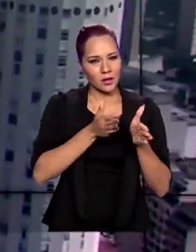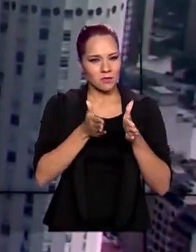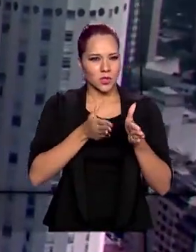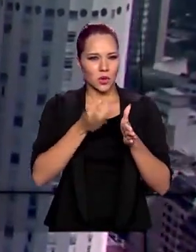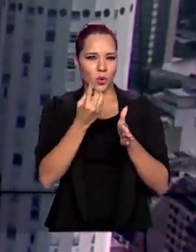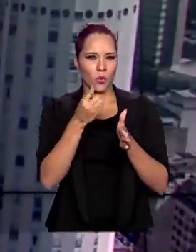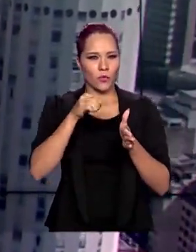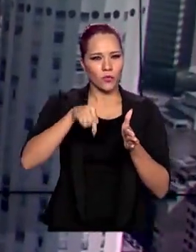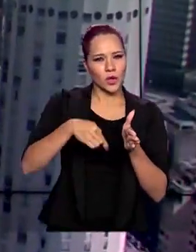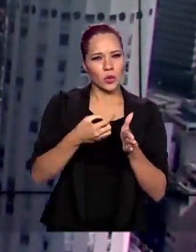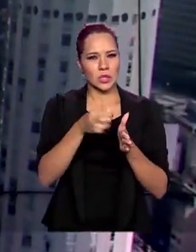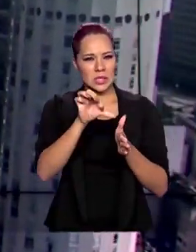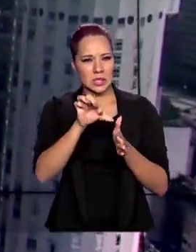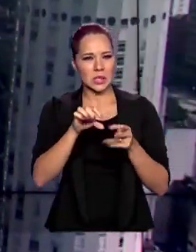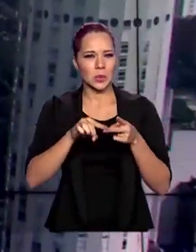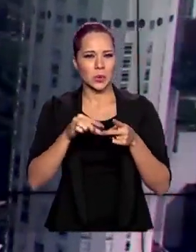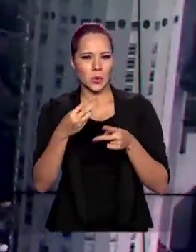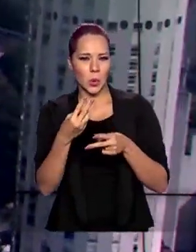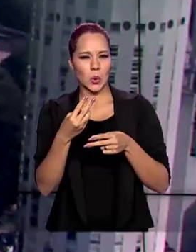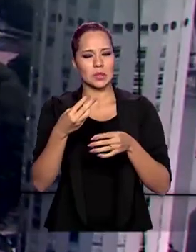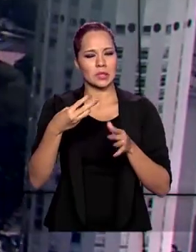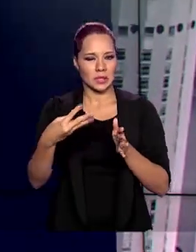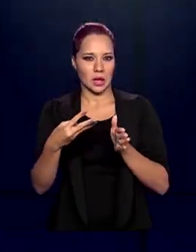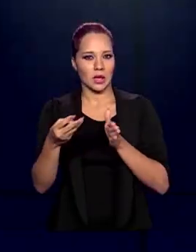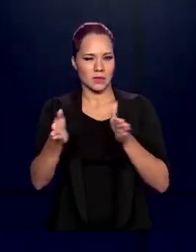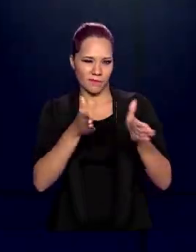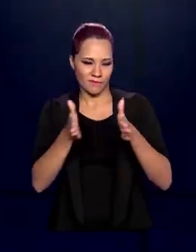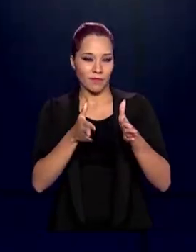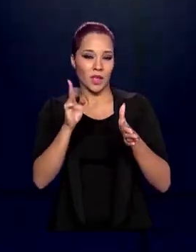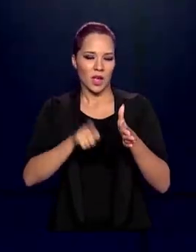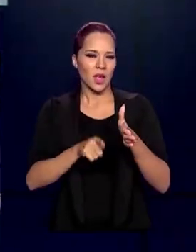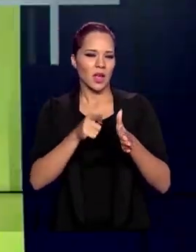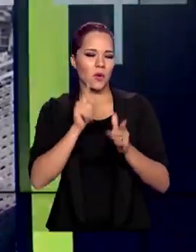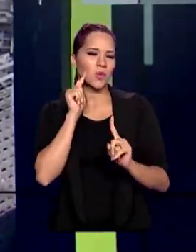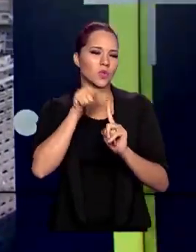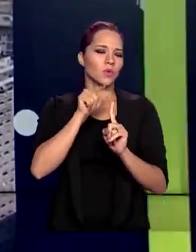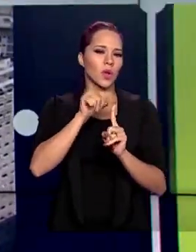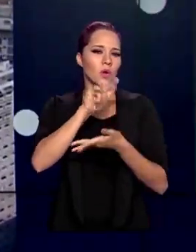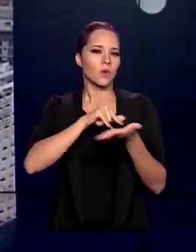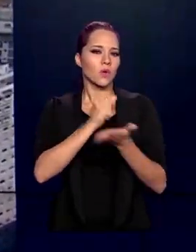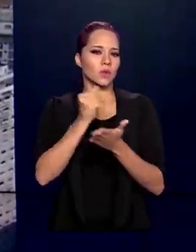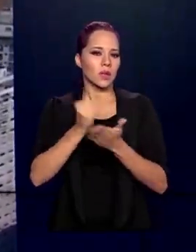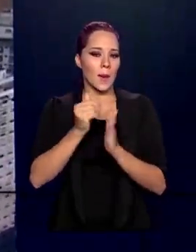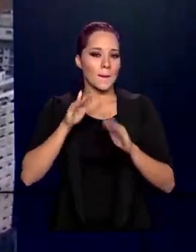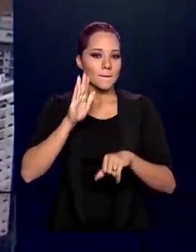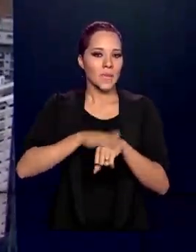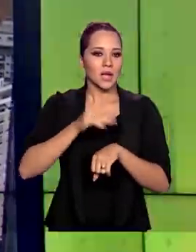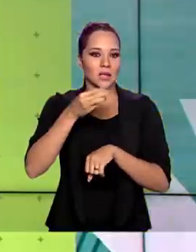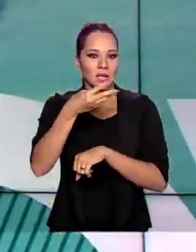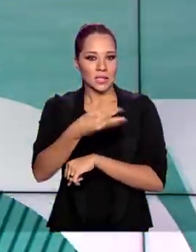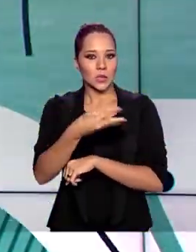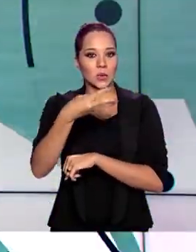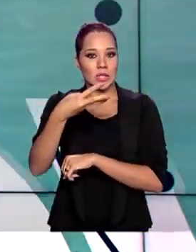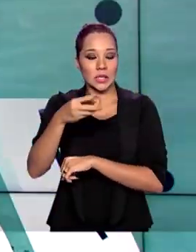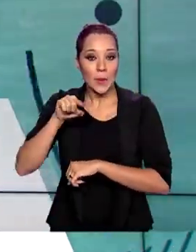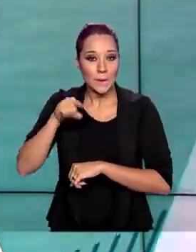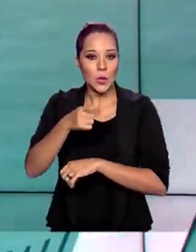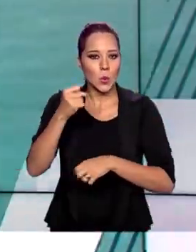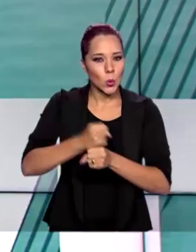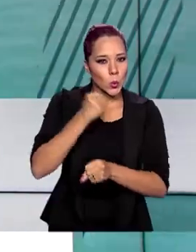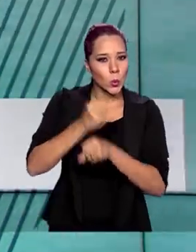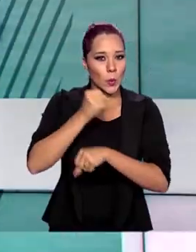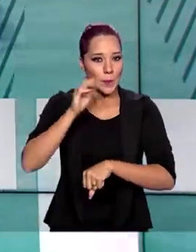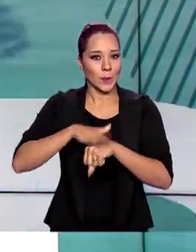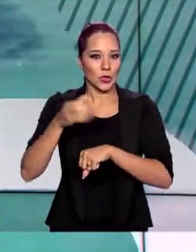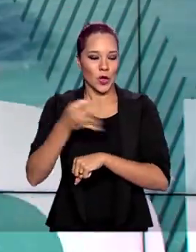,5, 2 e 3. O objetivo é contratar mais de 330 mil novas moradias e gerar